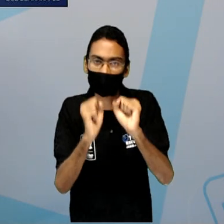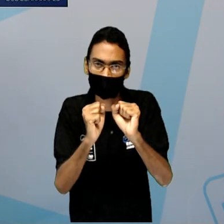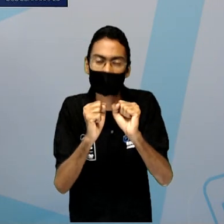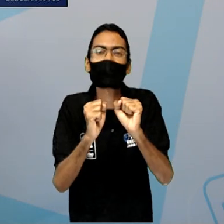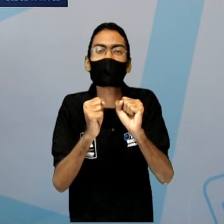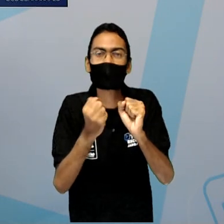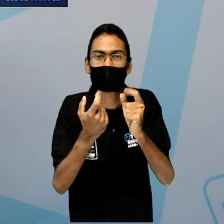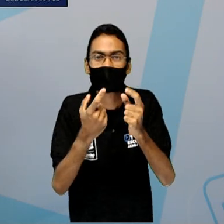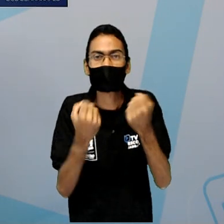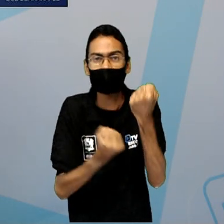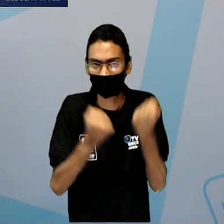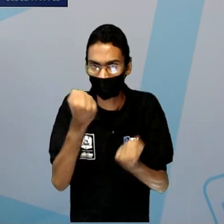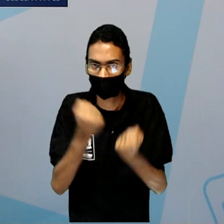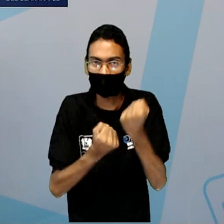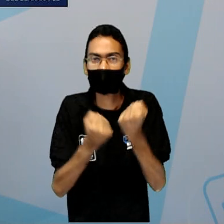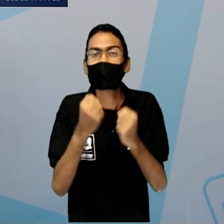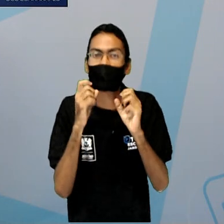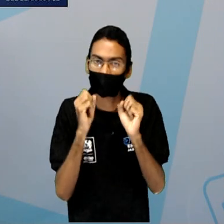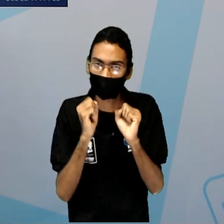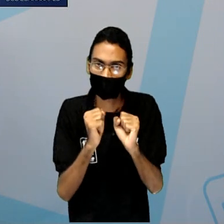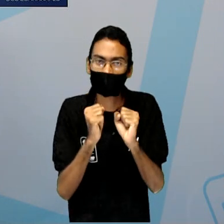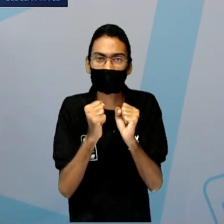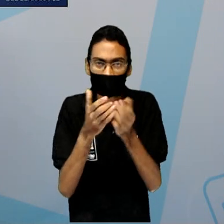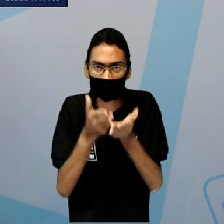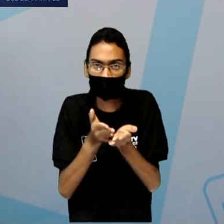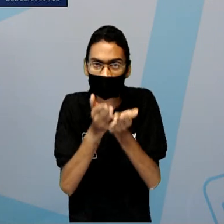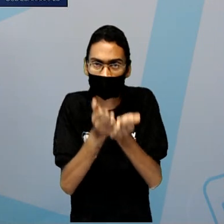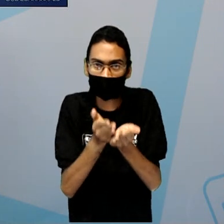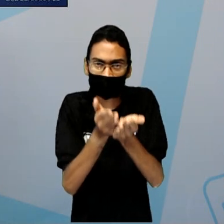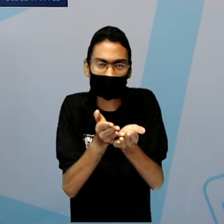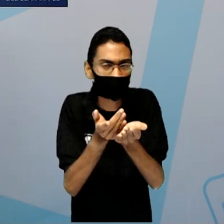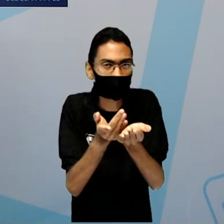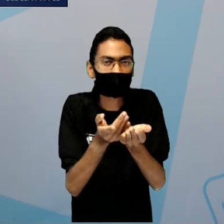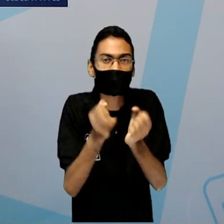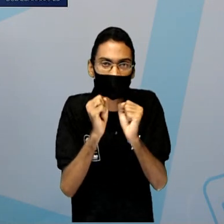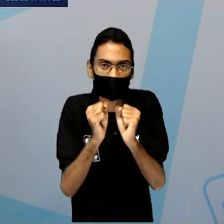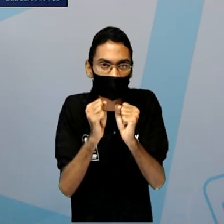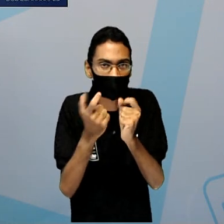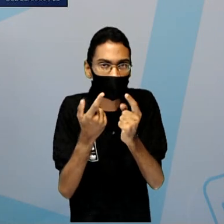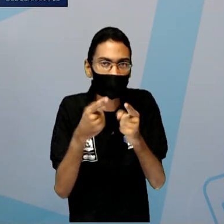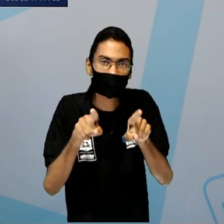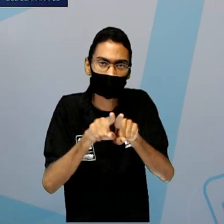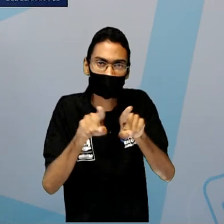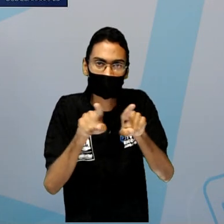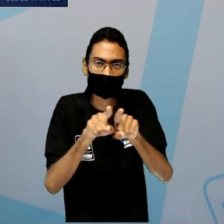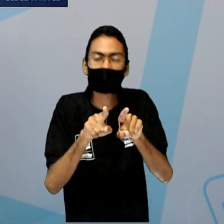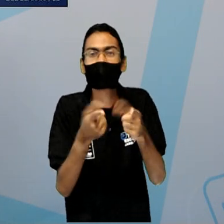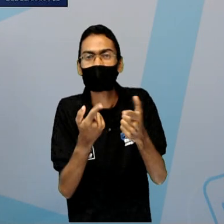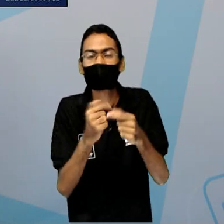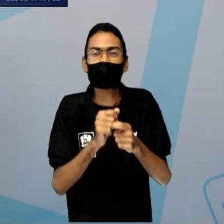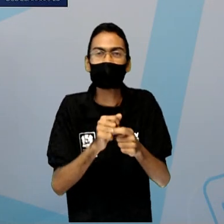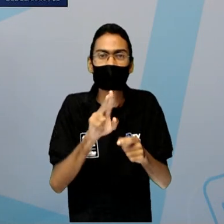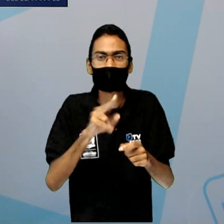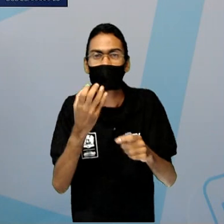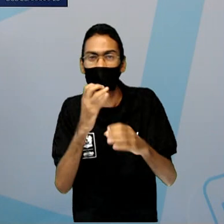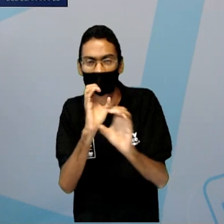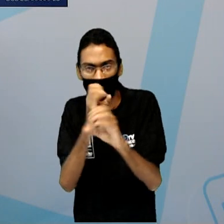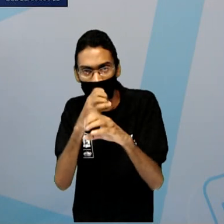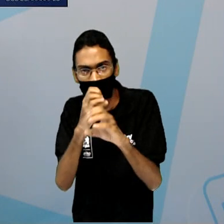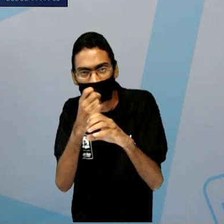transporte. Pode, Dário? Pode sim. Mas para isso é necessário uma obra de engenharia chamada de